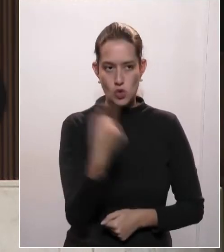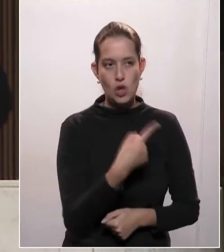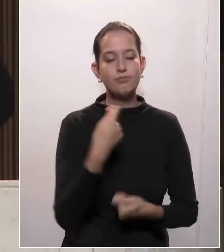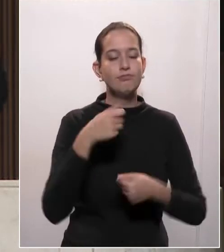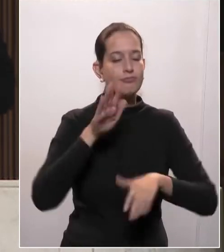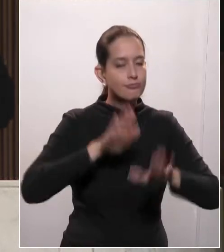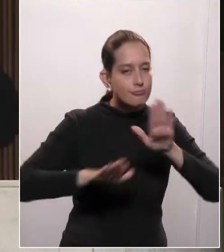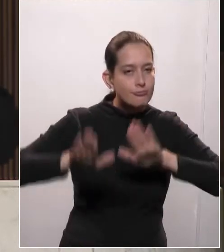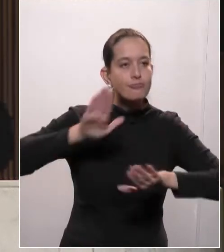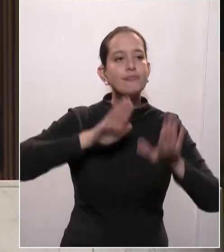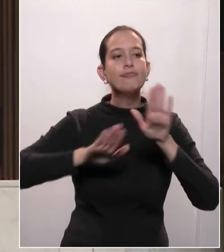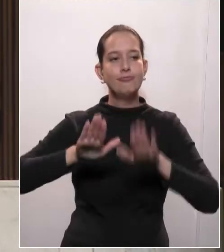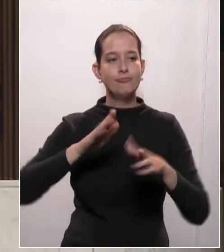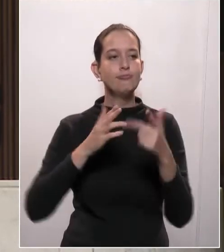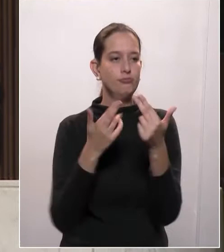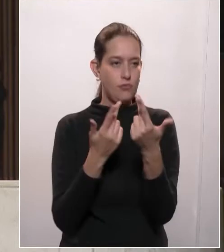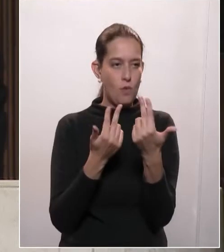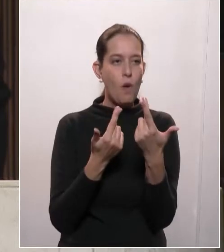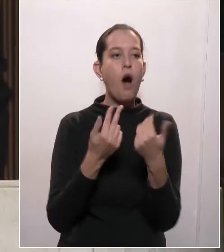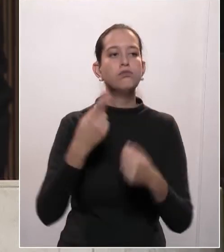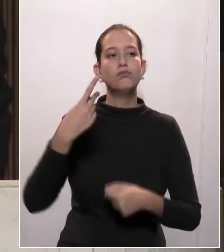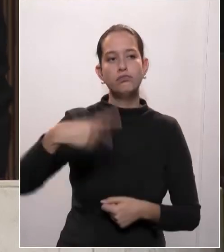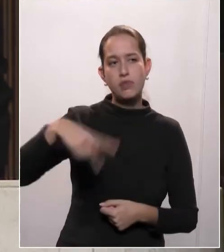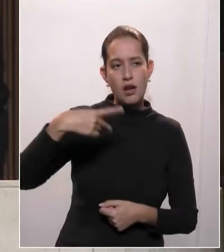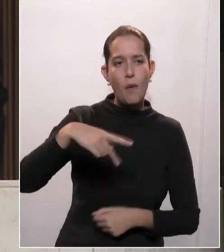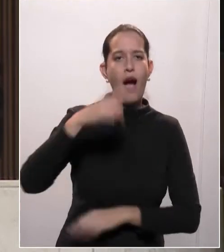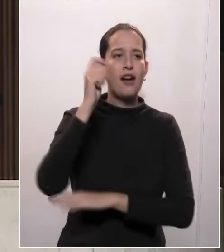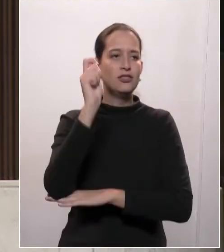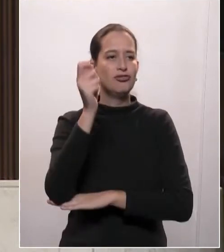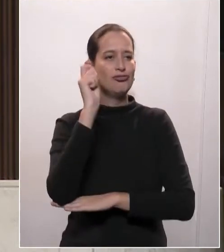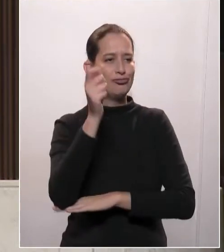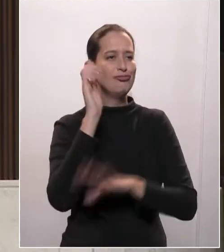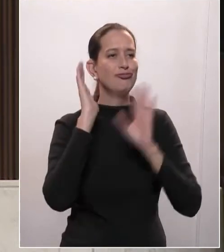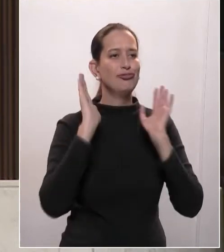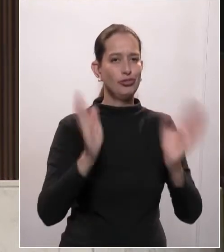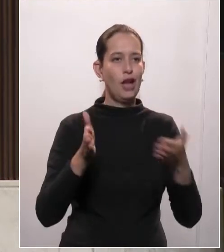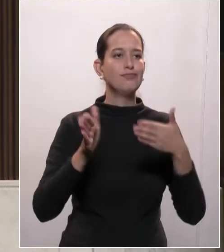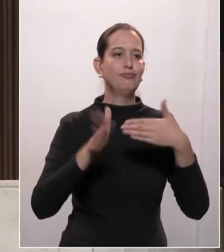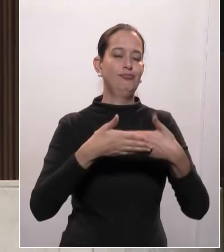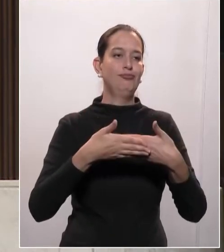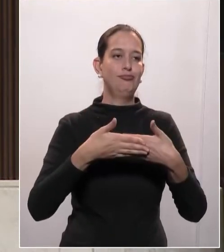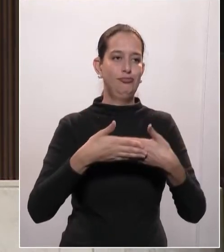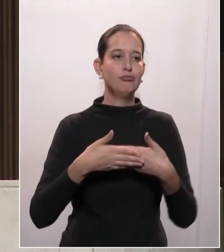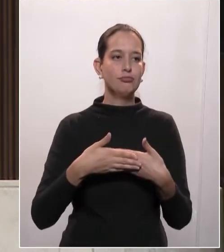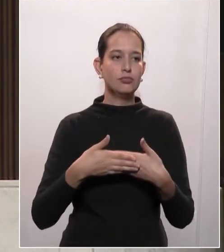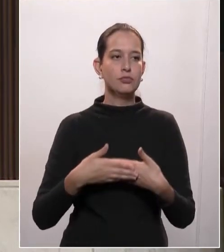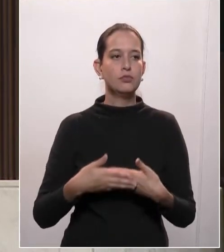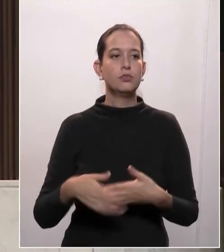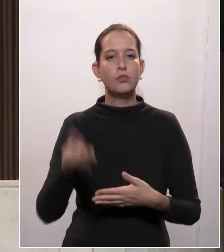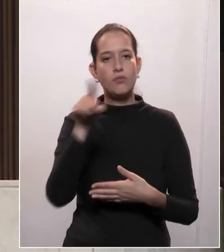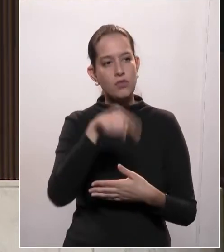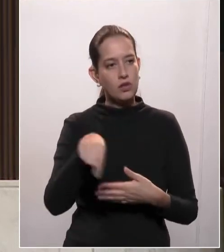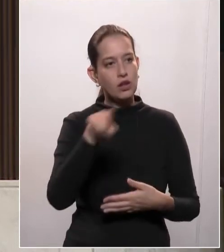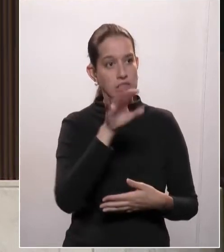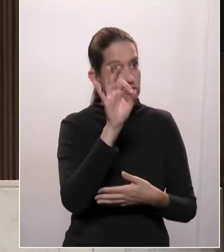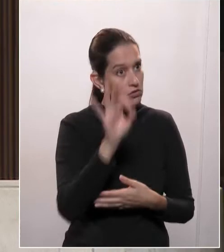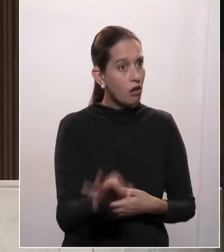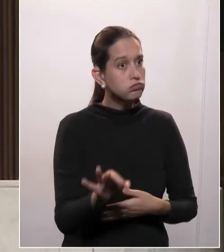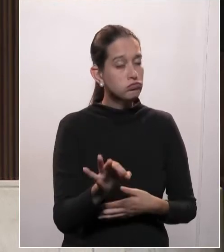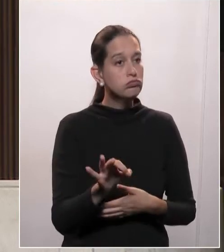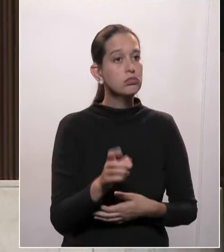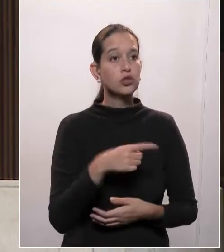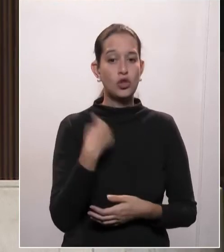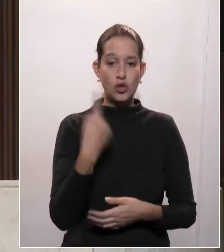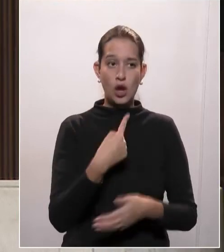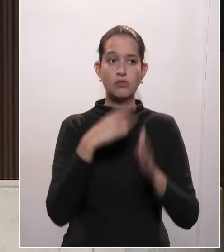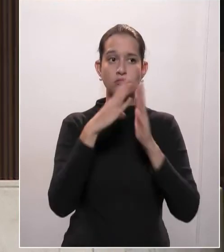vizinhos estão tomando. E está certo tomar essas medidas. Então, precisamos fazer a nossa parte.